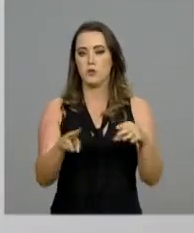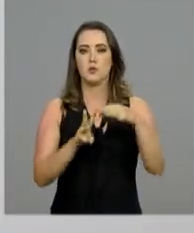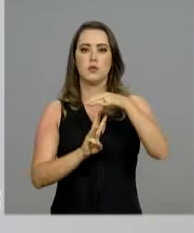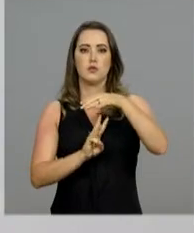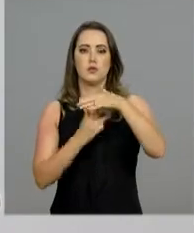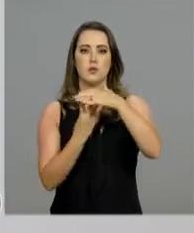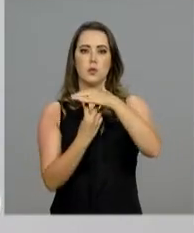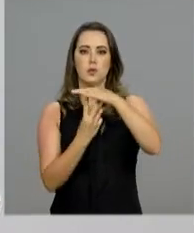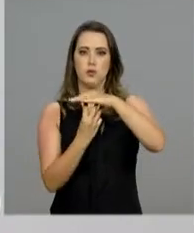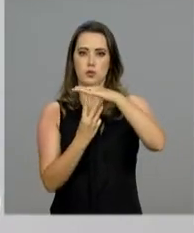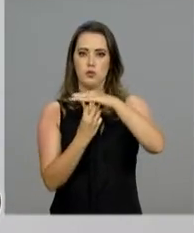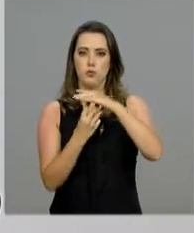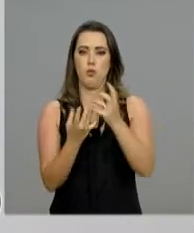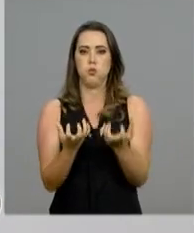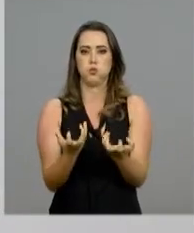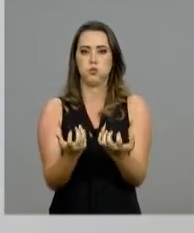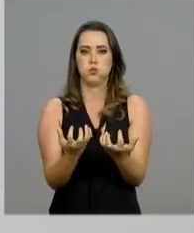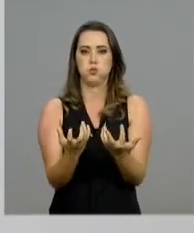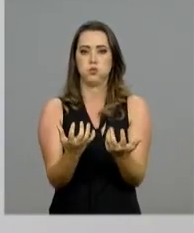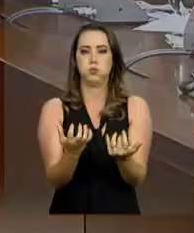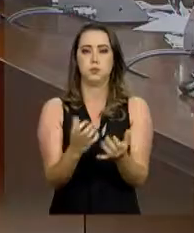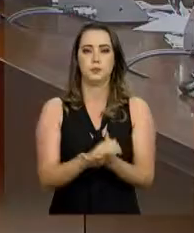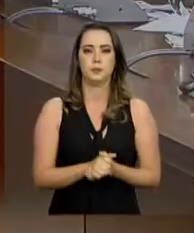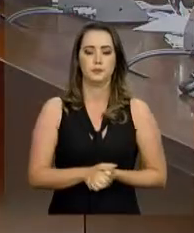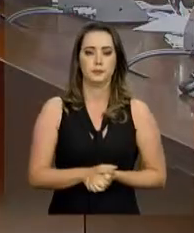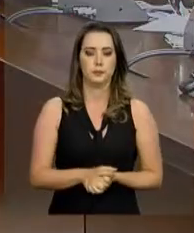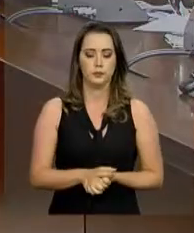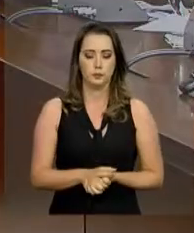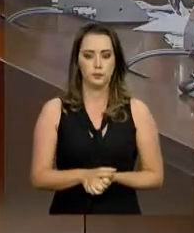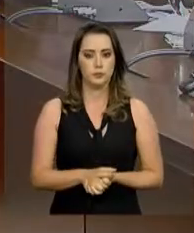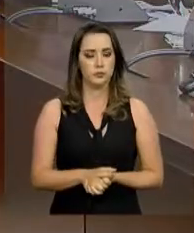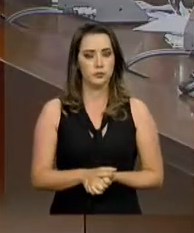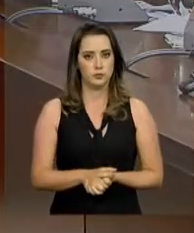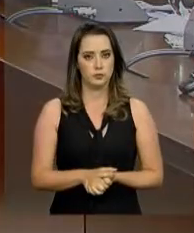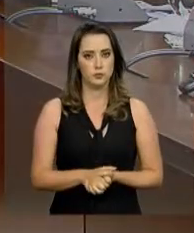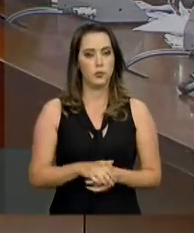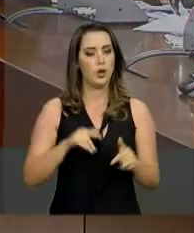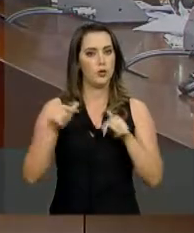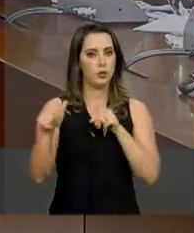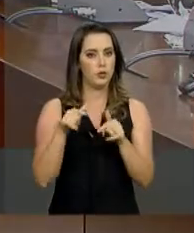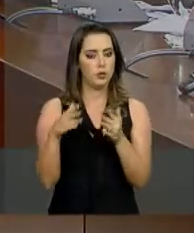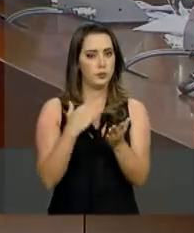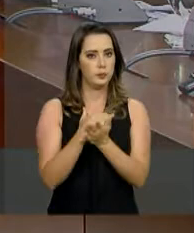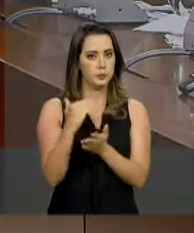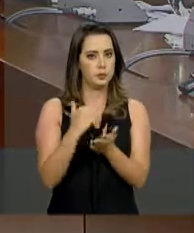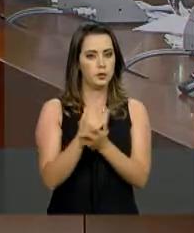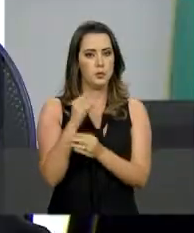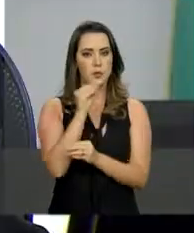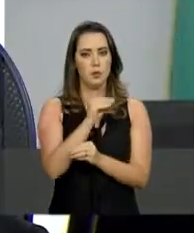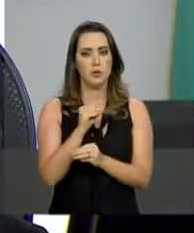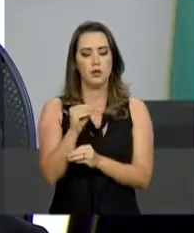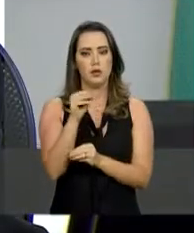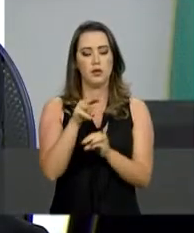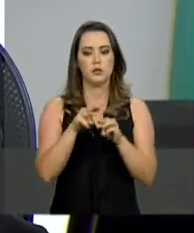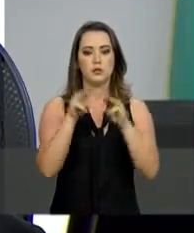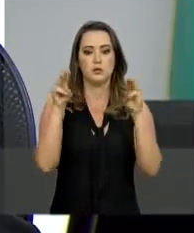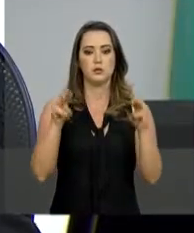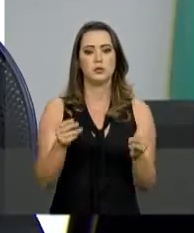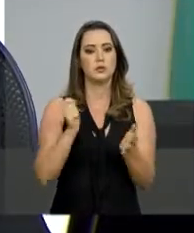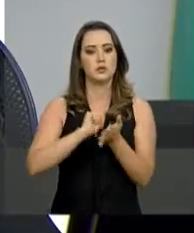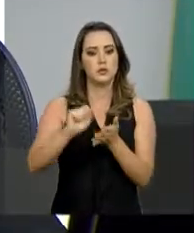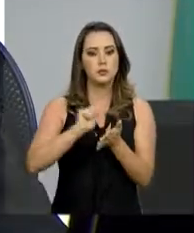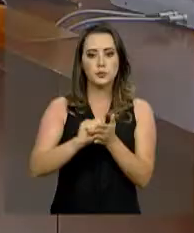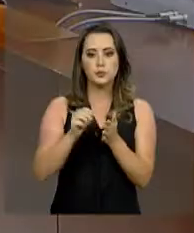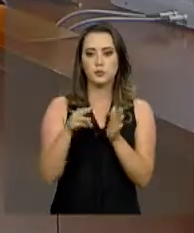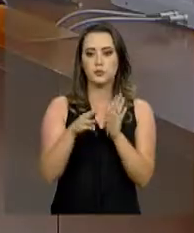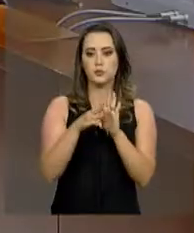destruído por um incêndio no início da semana. Dentre as medidas emergenciais para a preservação dos museus está a assinatura de uma